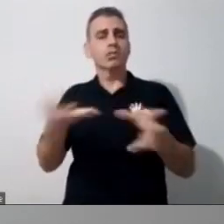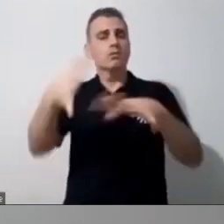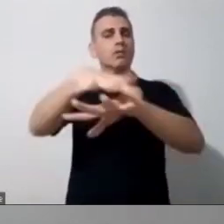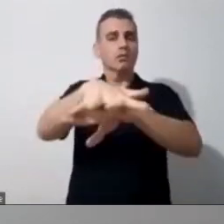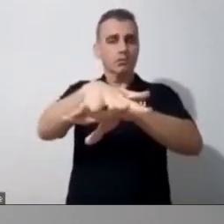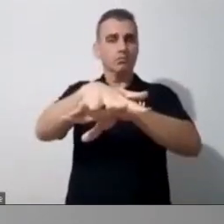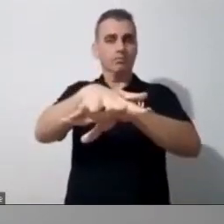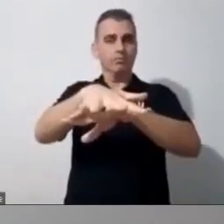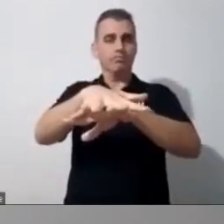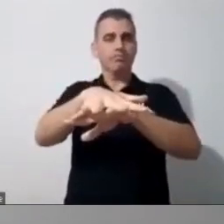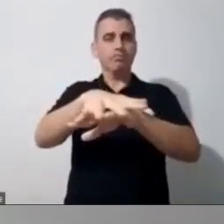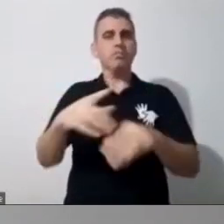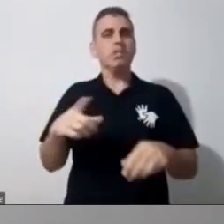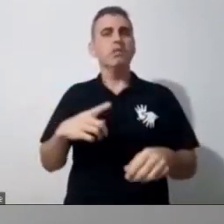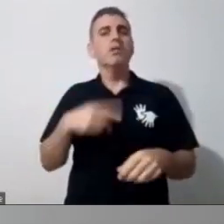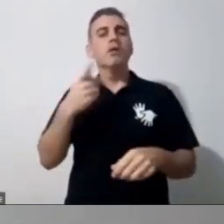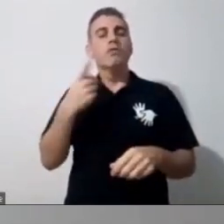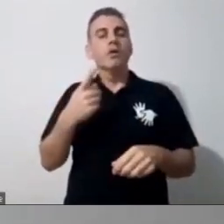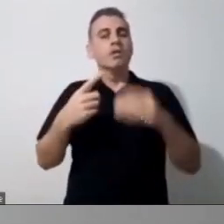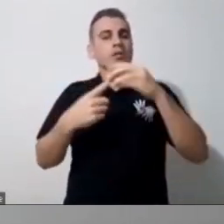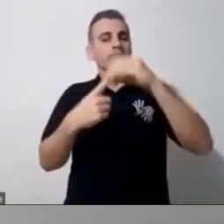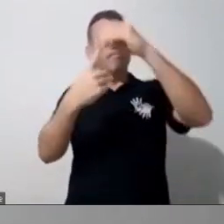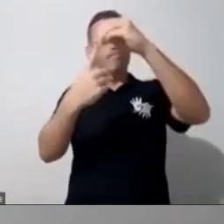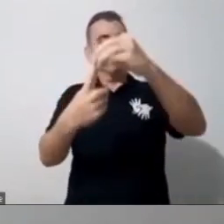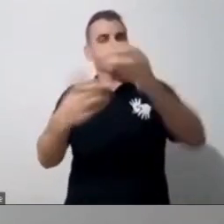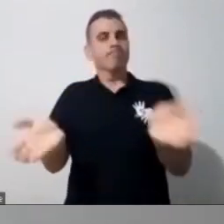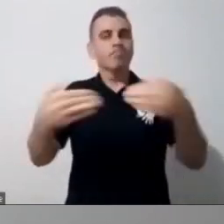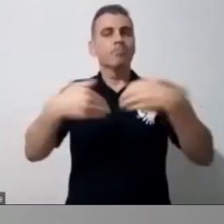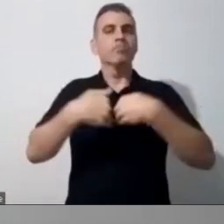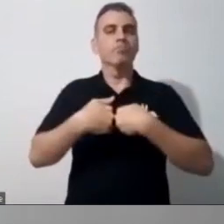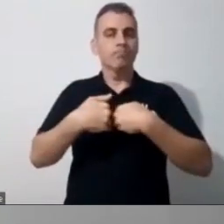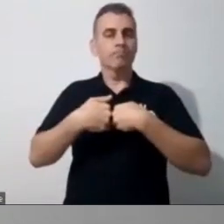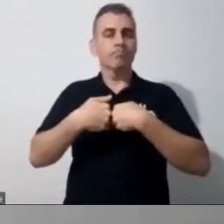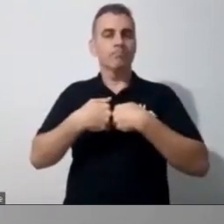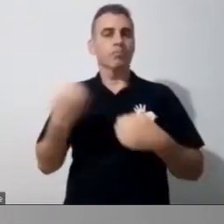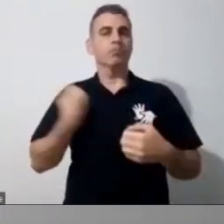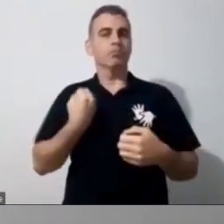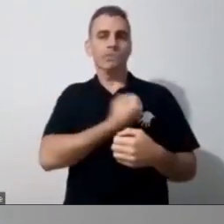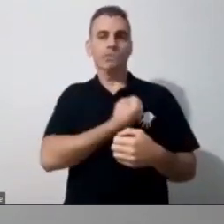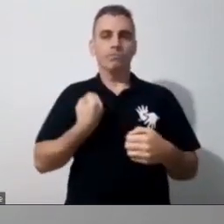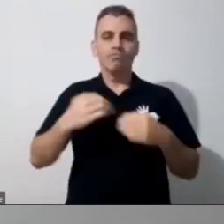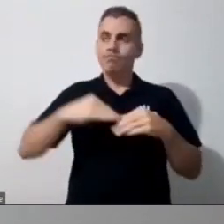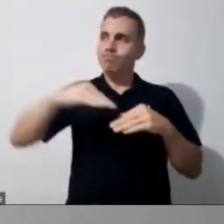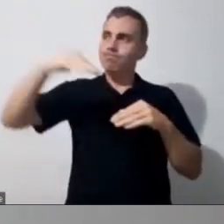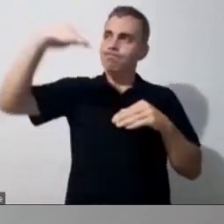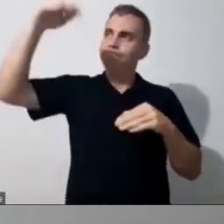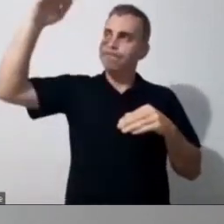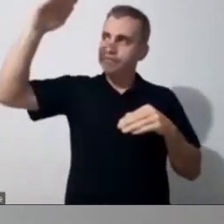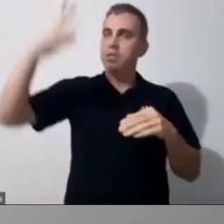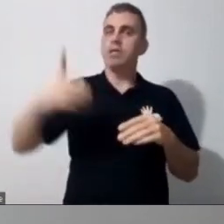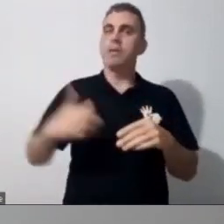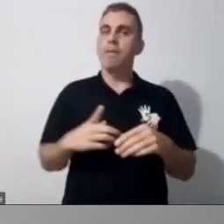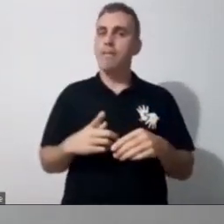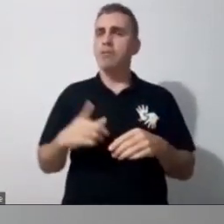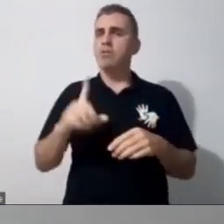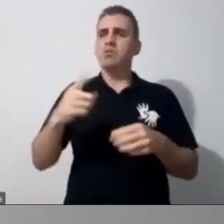bem alto. Eu acho que não só no município, mas a gente tá tendo isso, tá vindo muito à tona. E a gente diz assim,